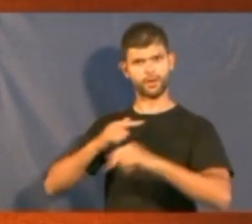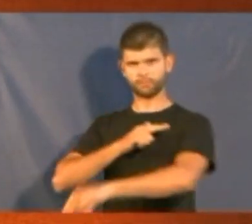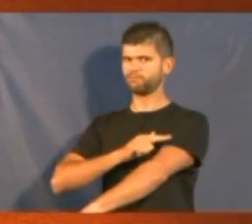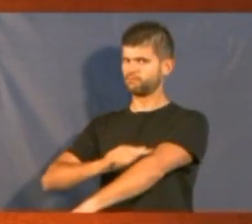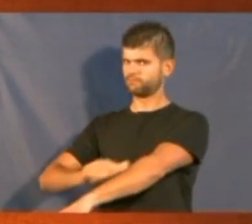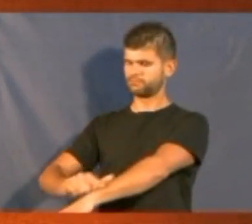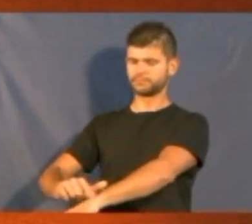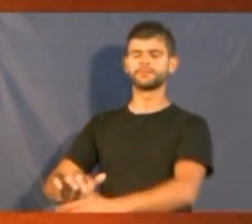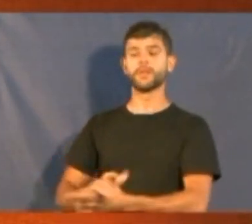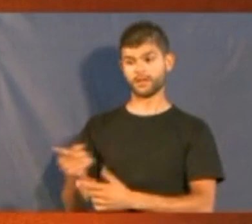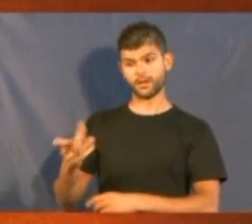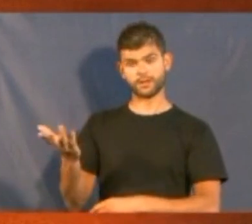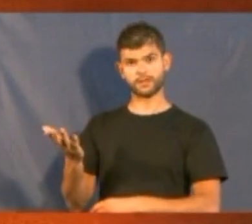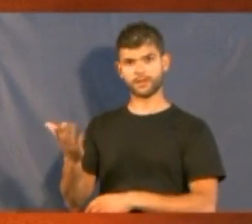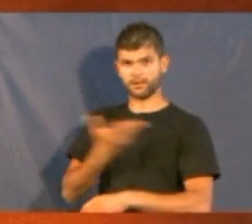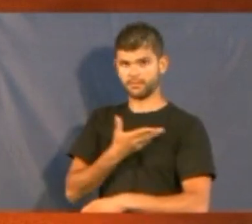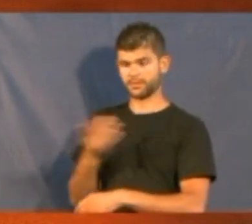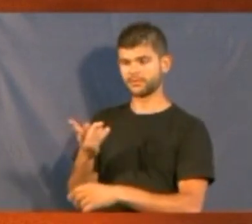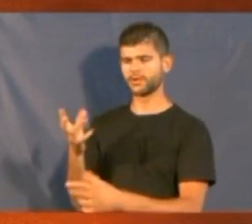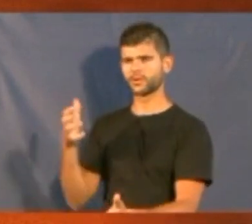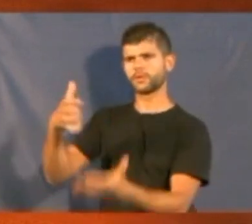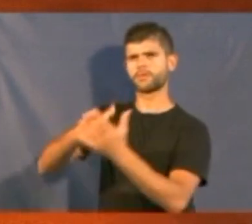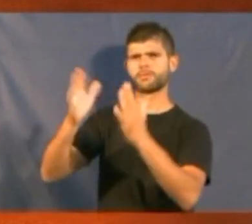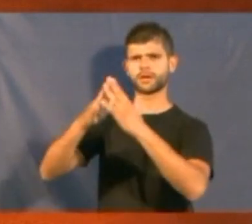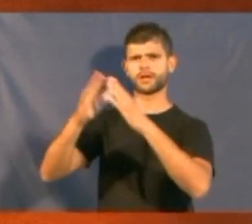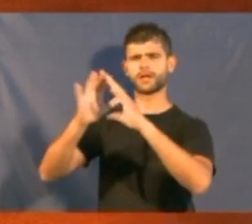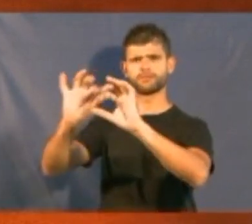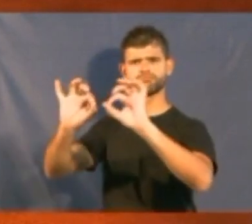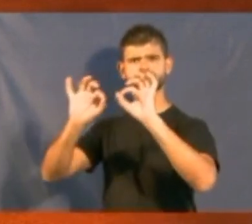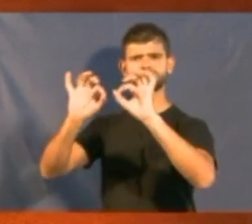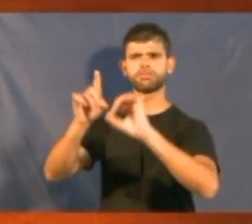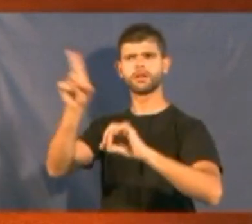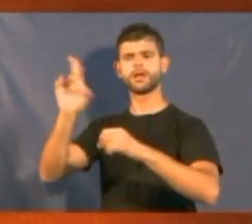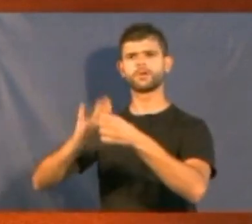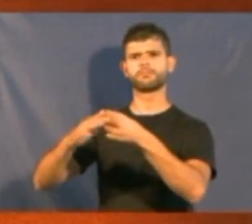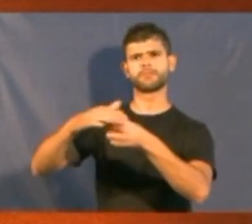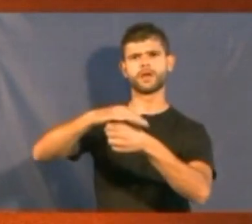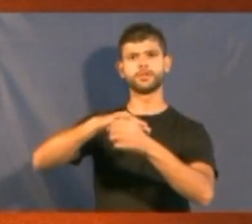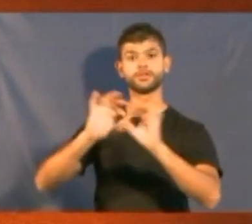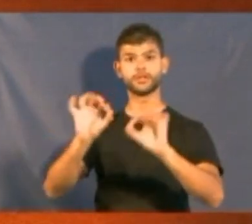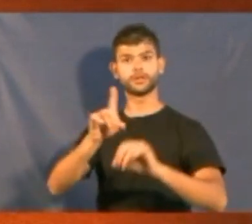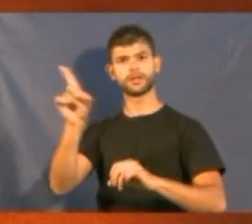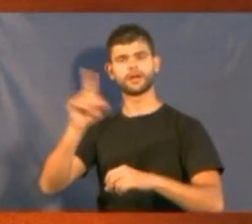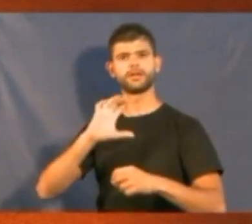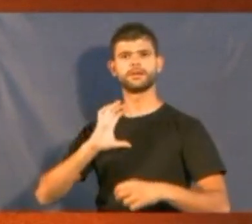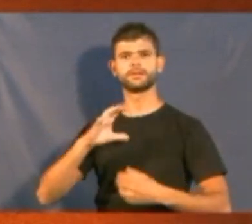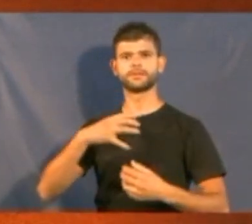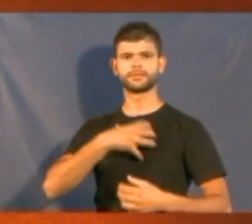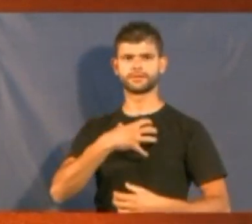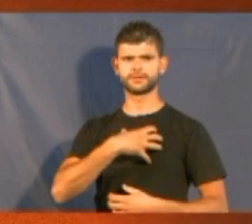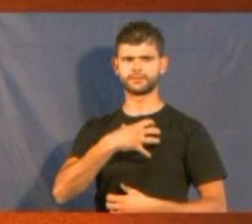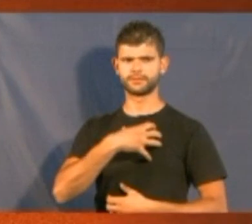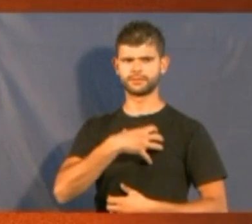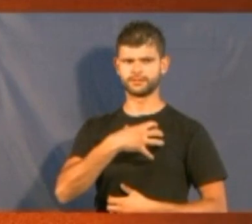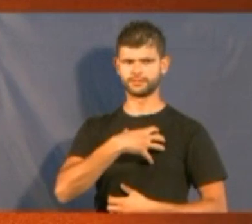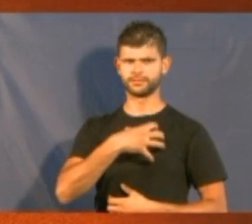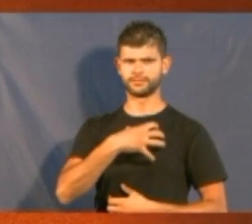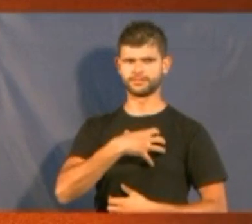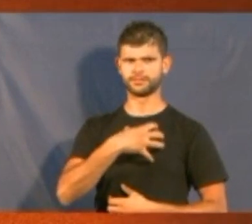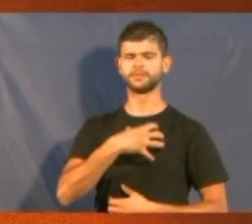compraram uma mansão no bairro elegante de Salvador. A minha amiga contratou uma professora de ética.